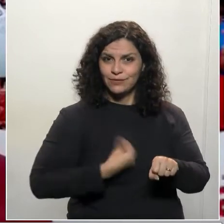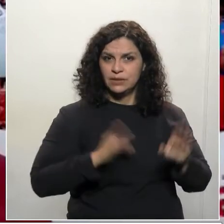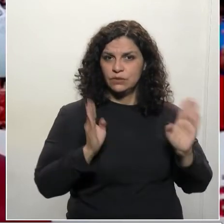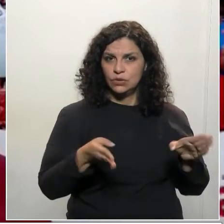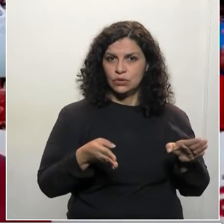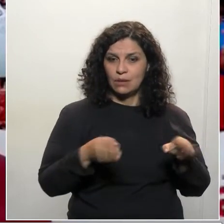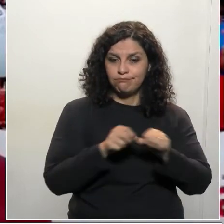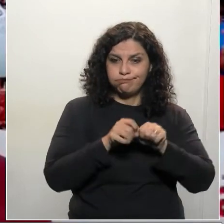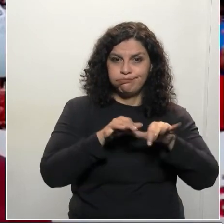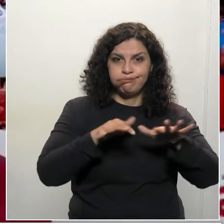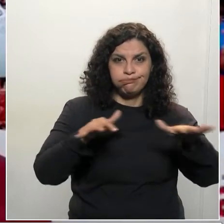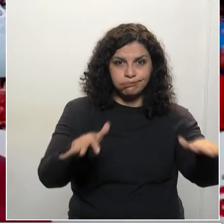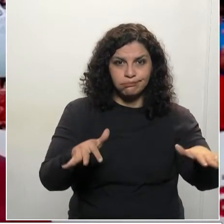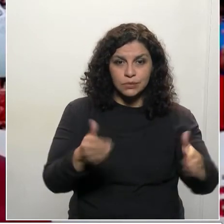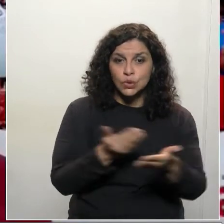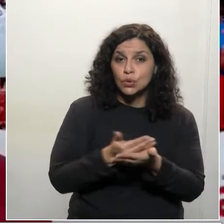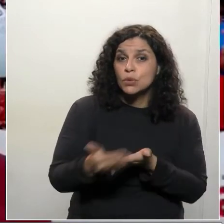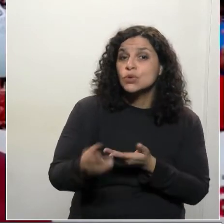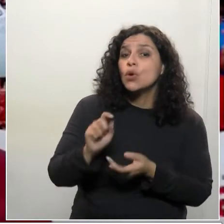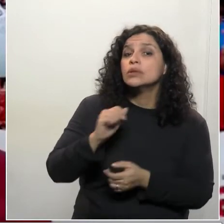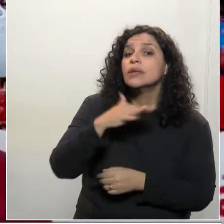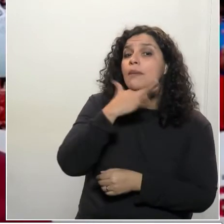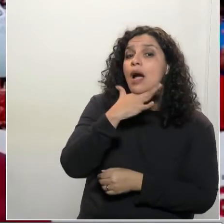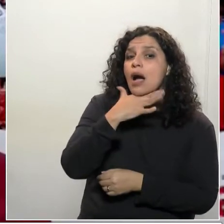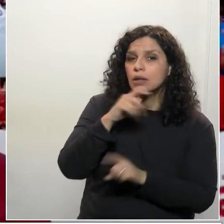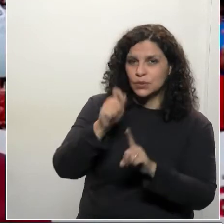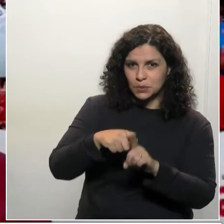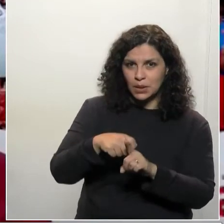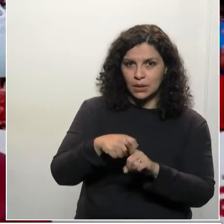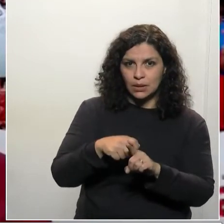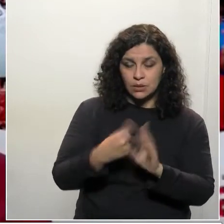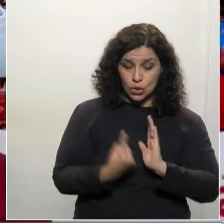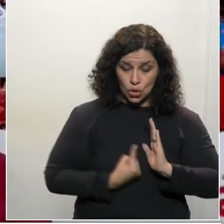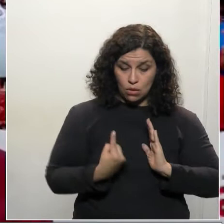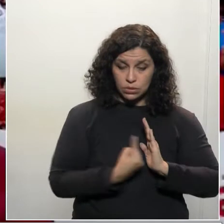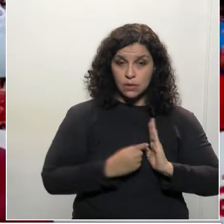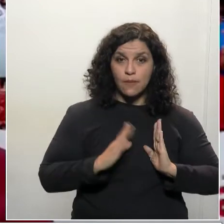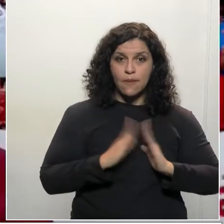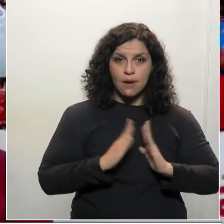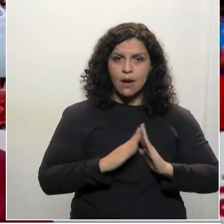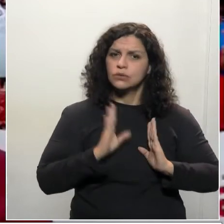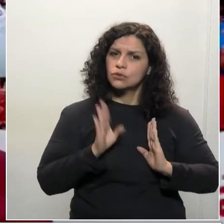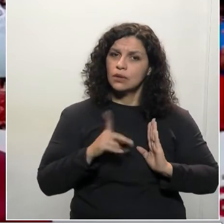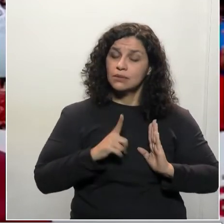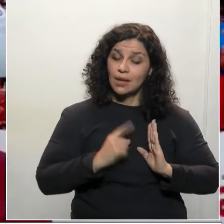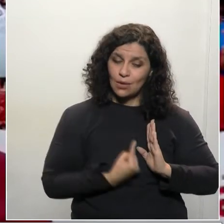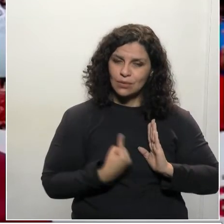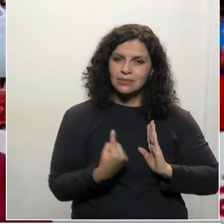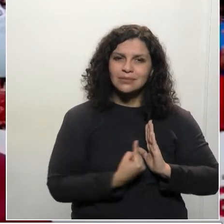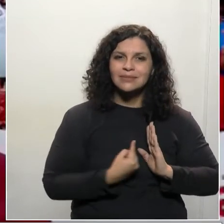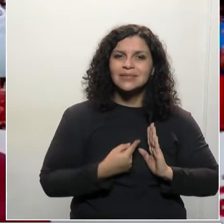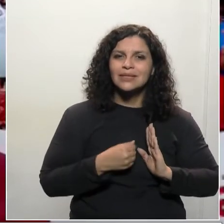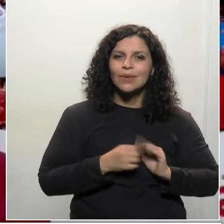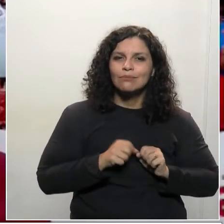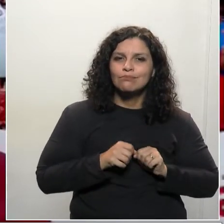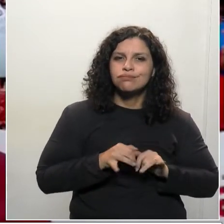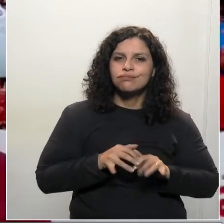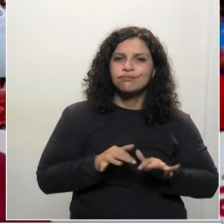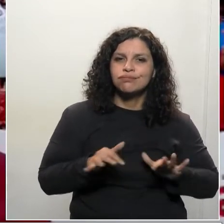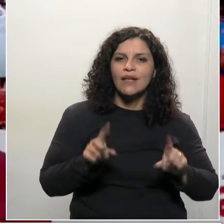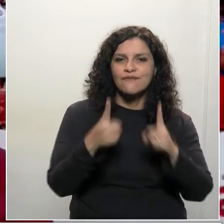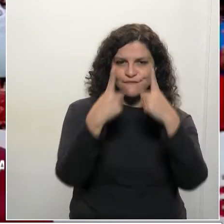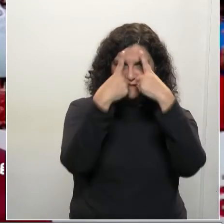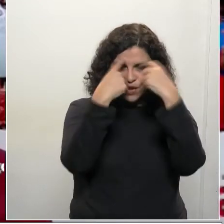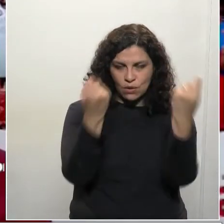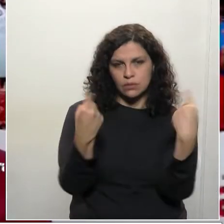instalada, já é desde o mês de março que existe o isolamento social e é desde o mês de março que tem crescido a violência